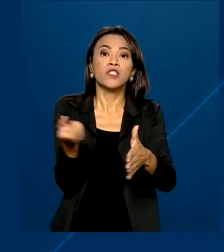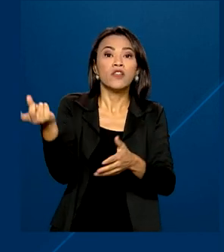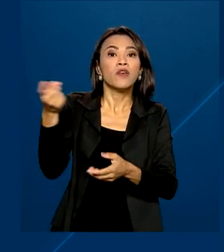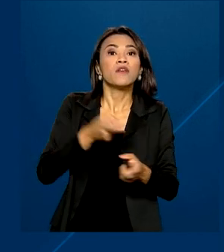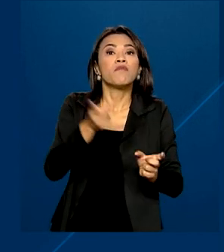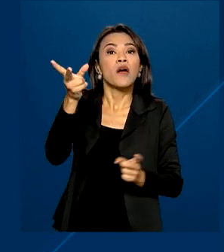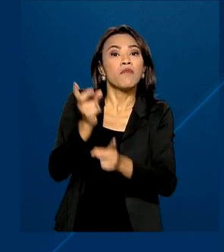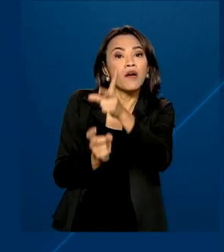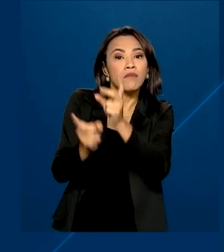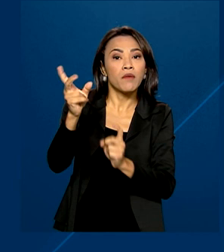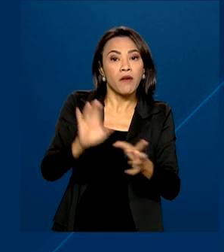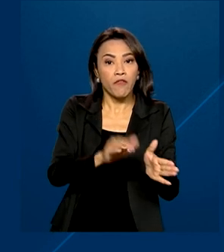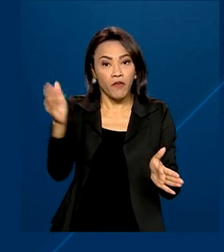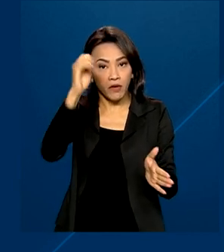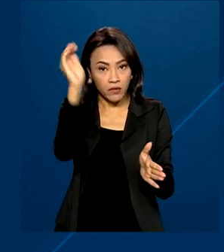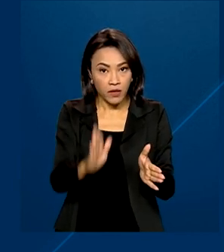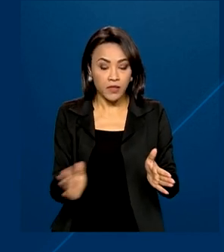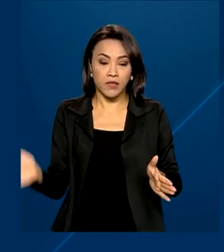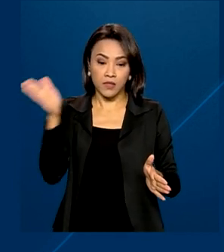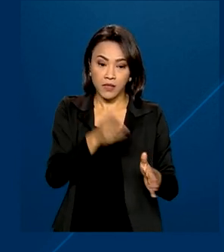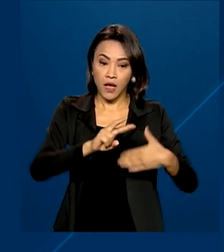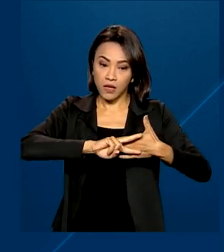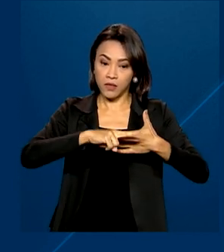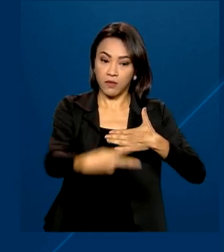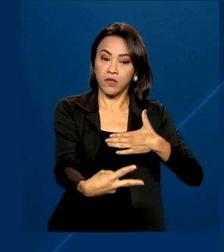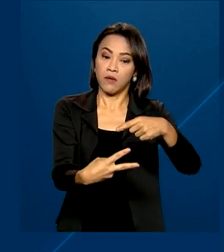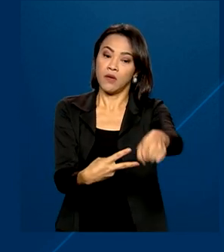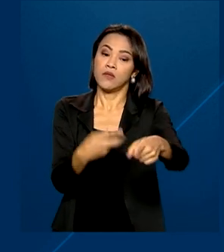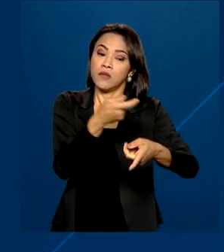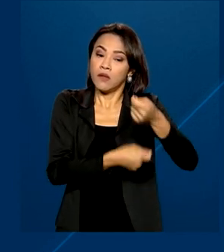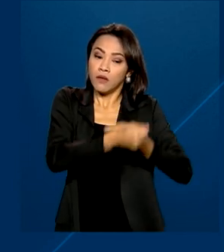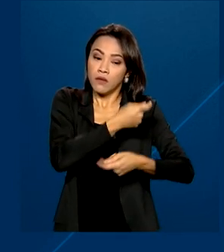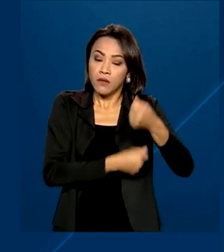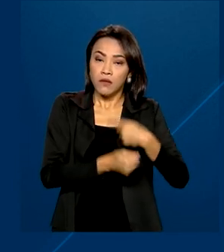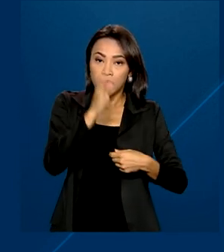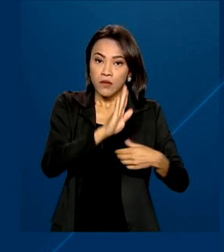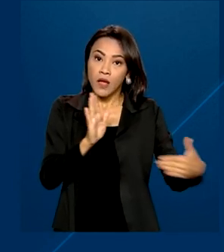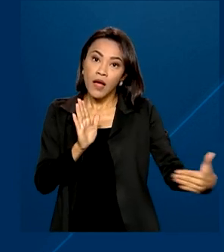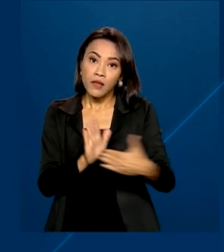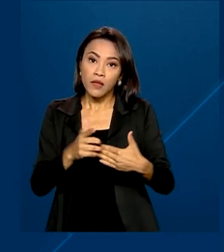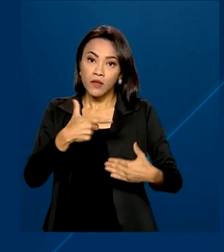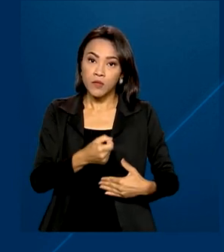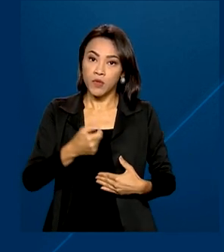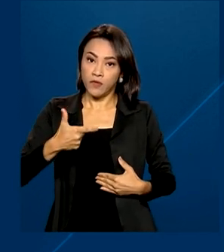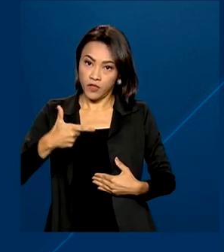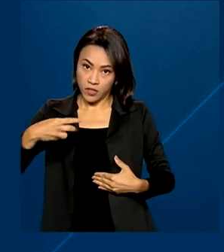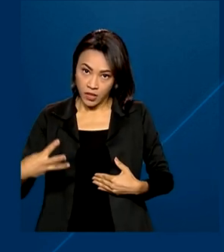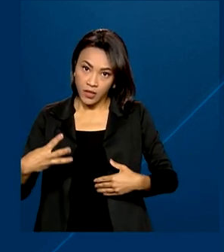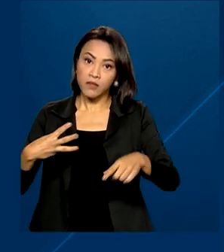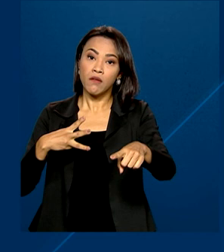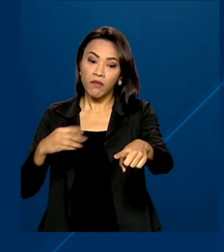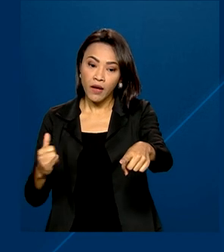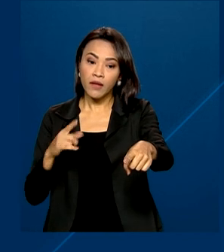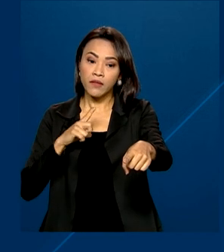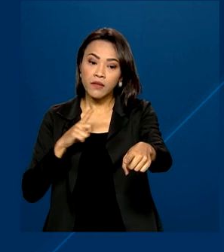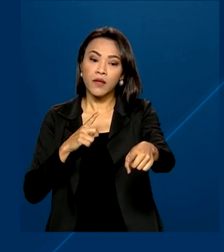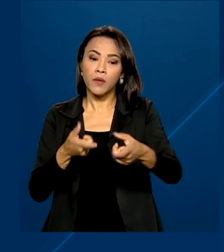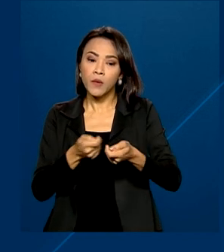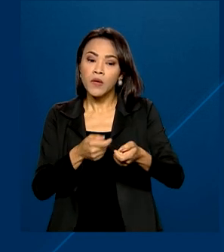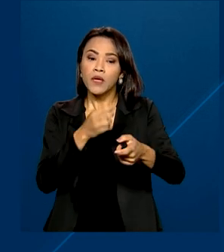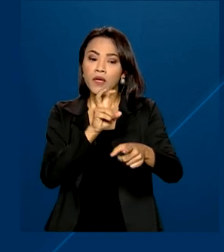os impactos positivos na economia brasileira até dezembro de 2023 devem superar os